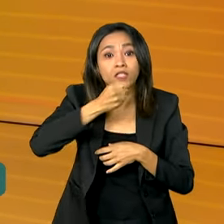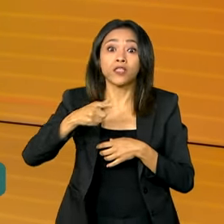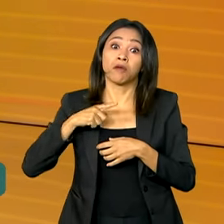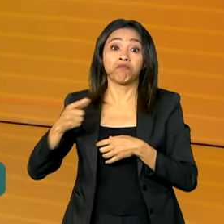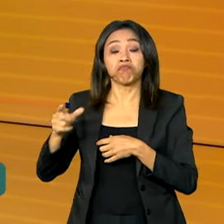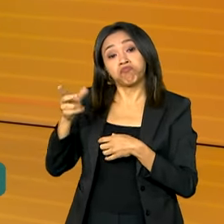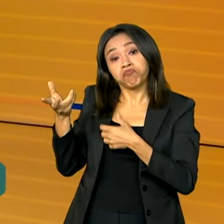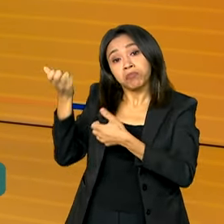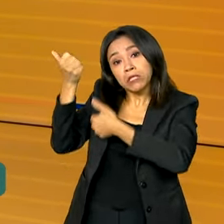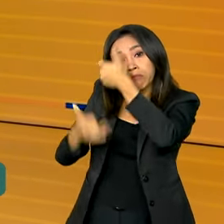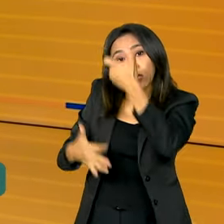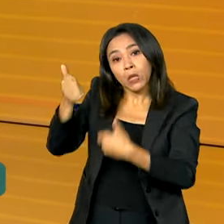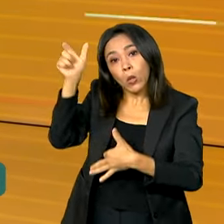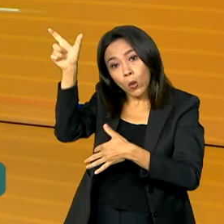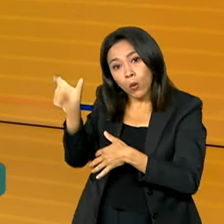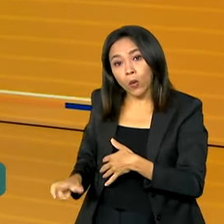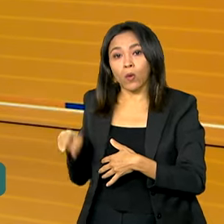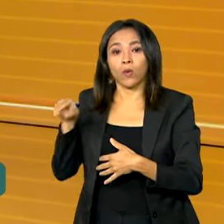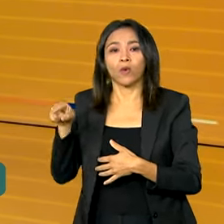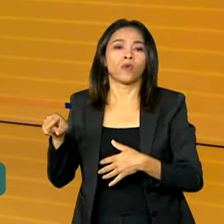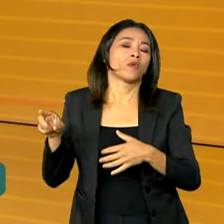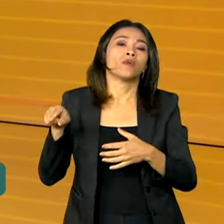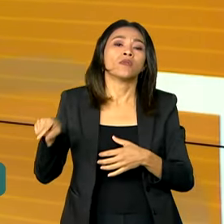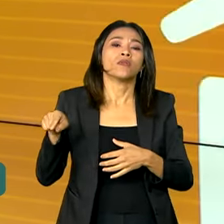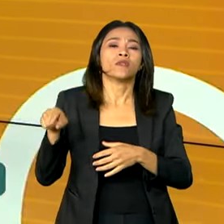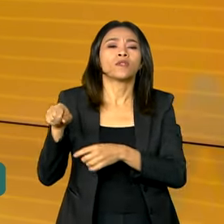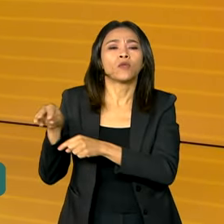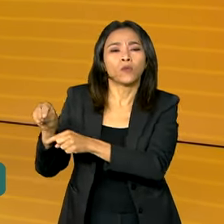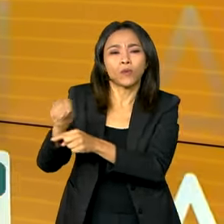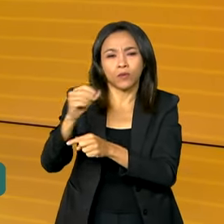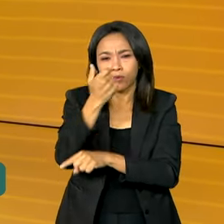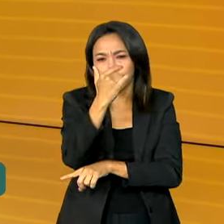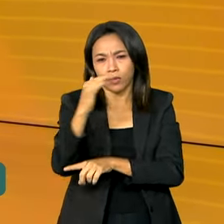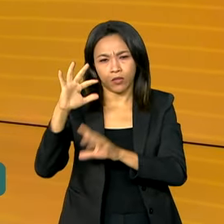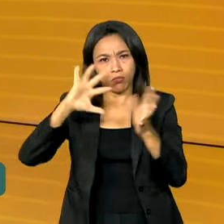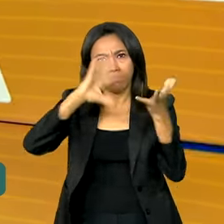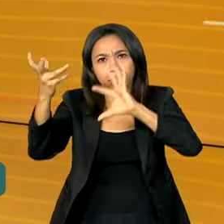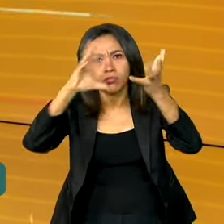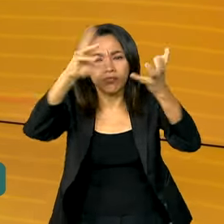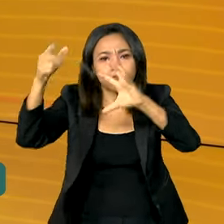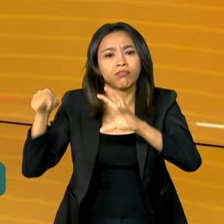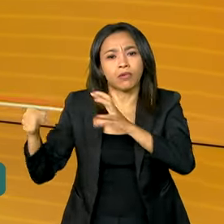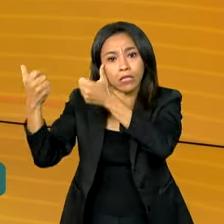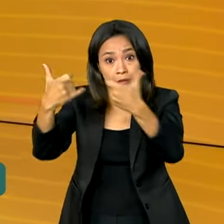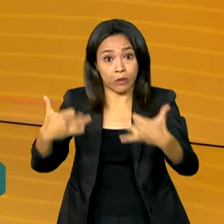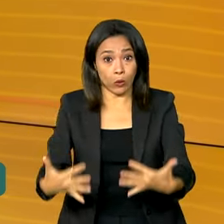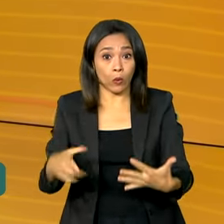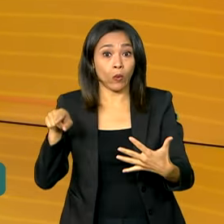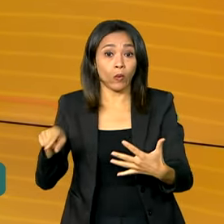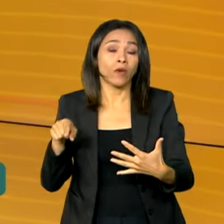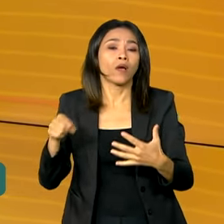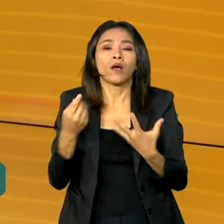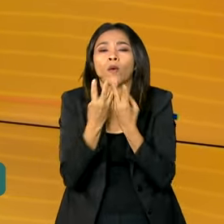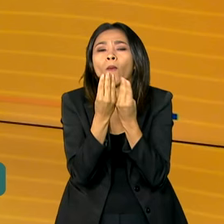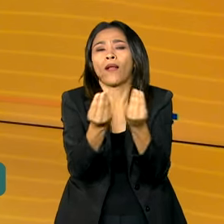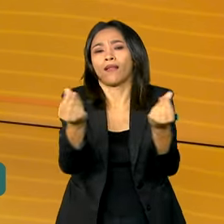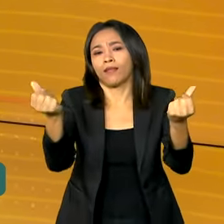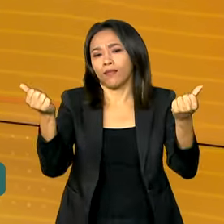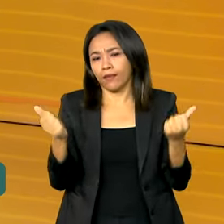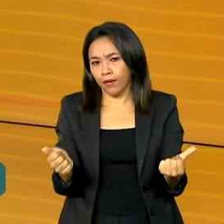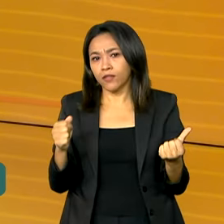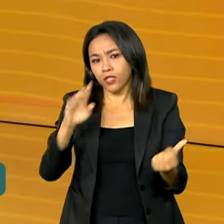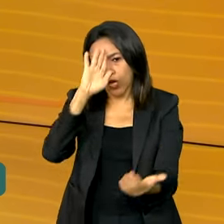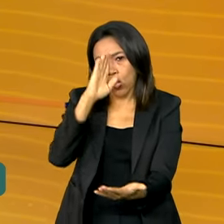Desmatamento do Ministério do Meio Ambiente e Mudança do Clima, André Lima. Na entrevista, ele falou sobre a qualidade e a